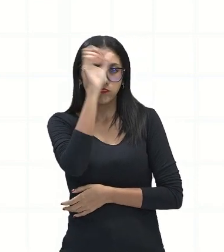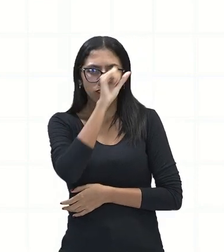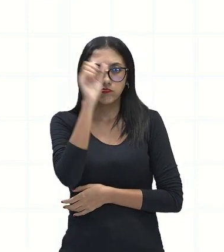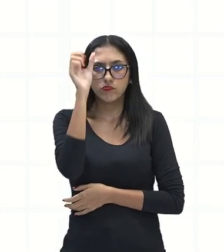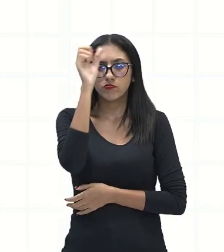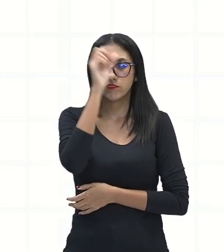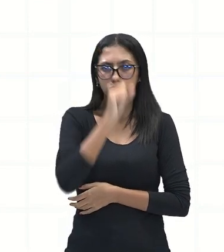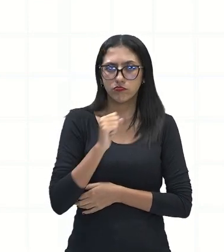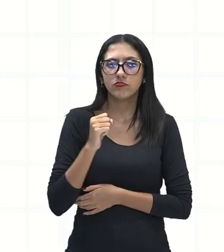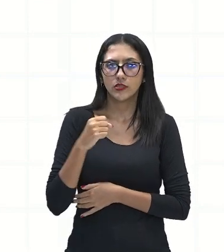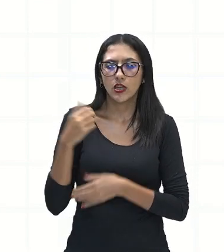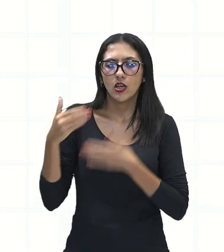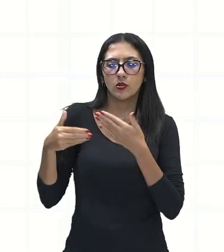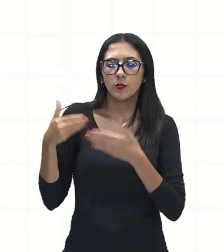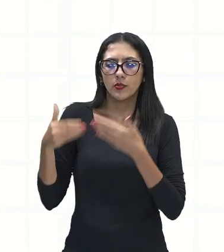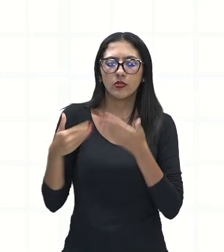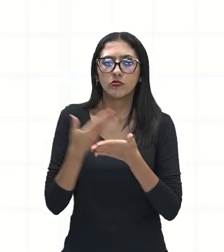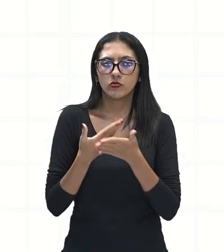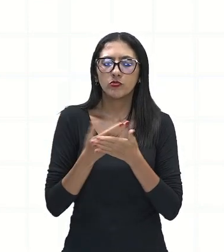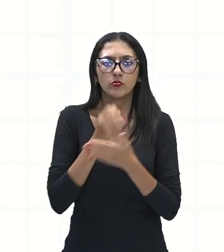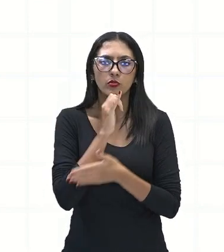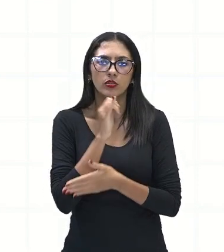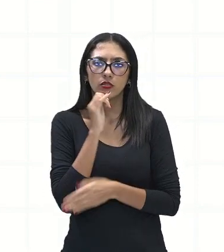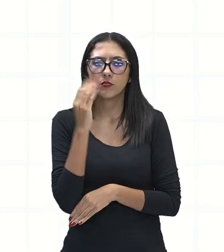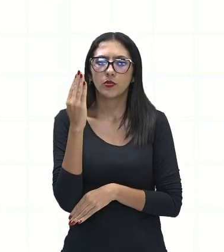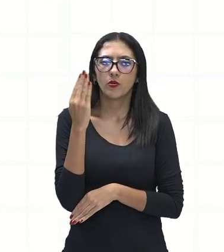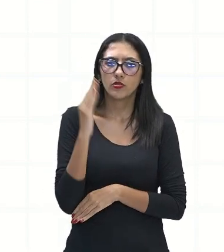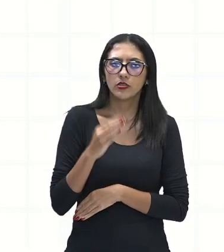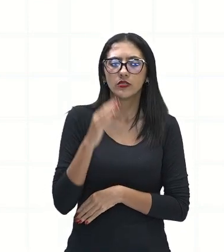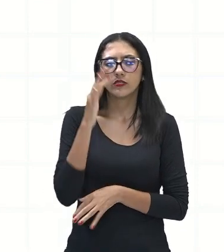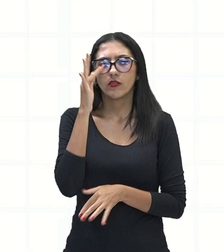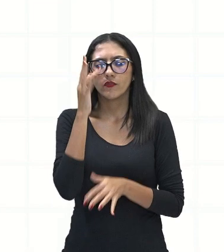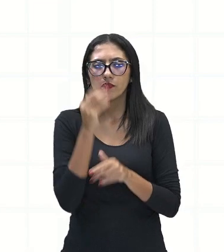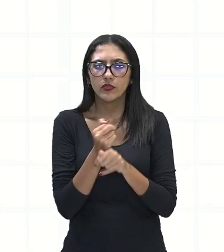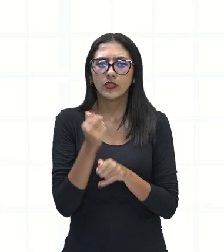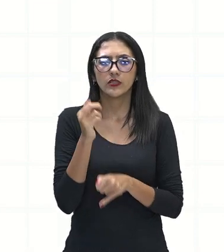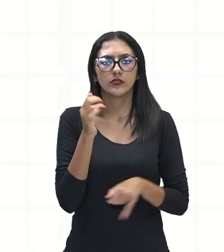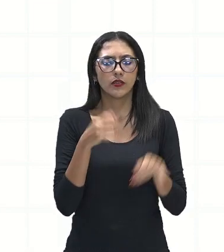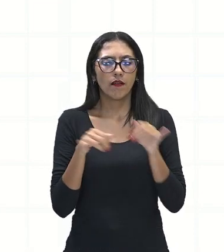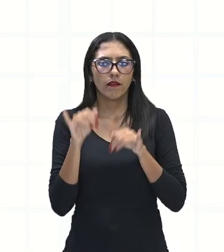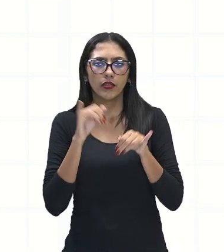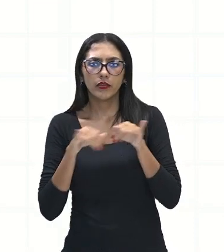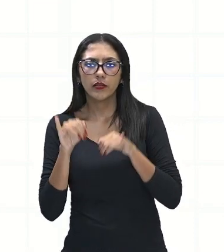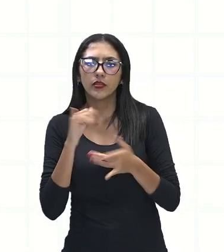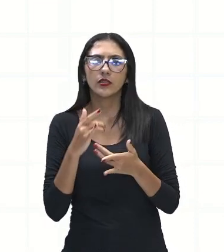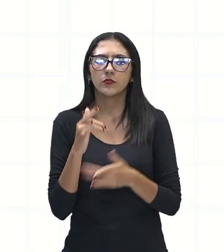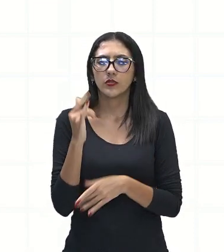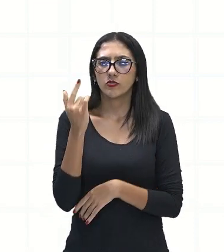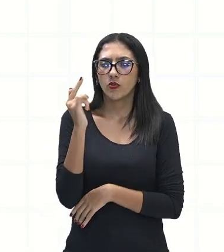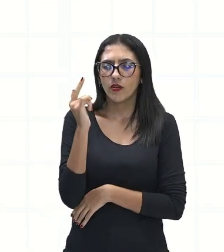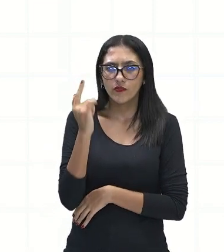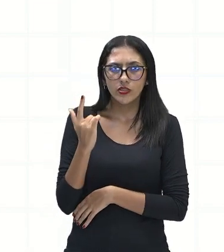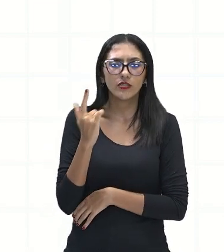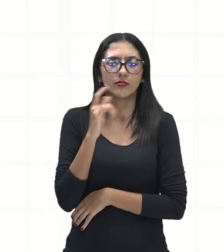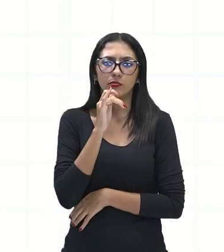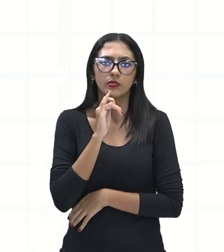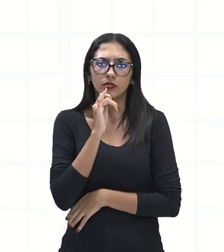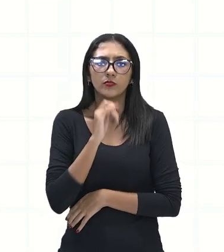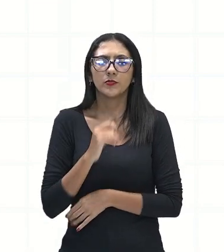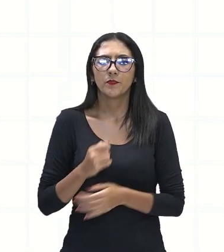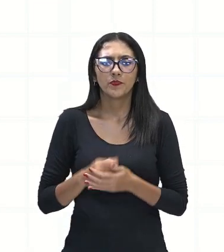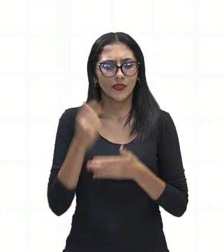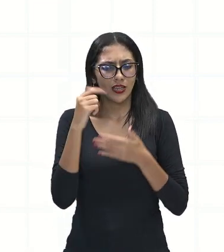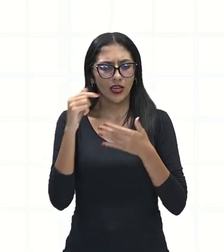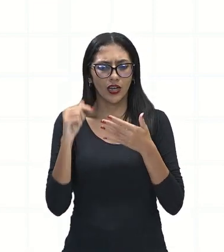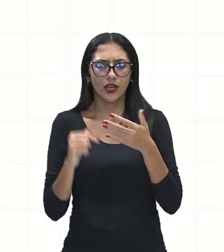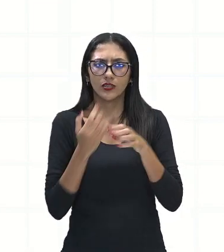biologia, na física, né? Na ciência, na química, na geografia. Então, cada uma